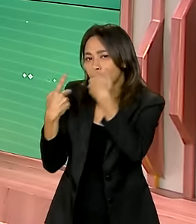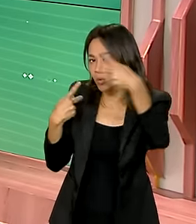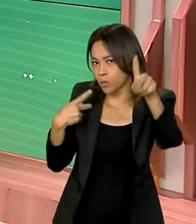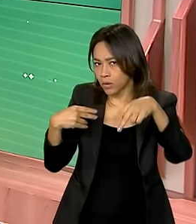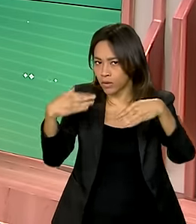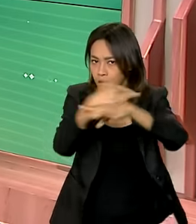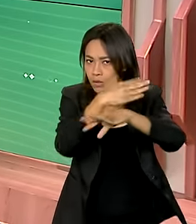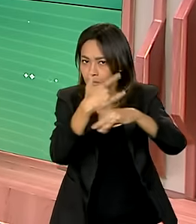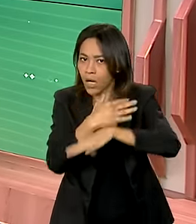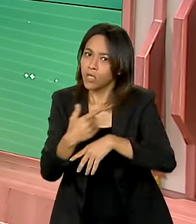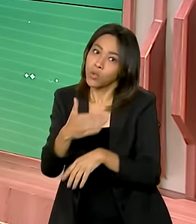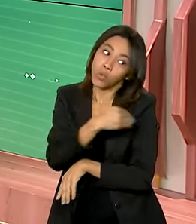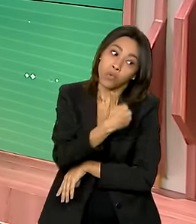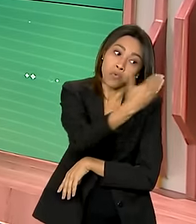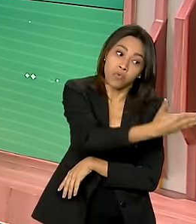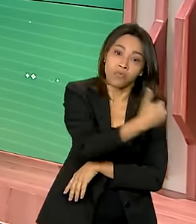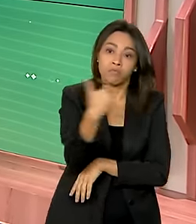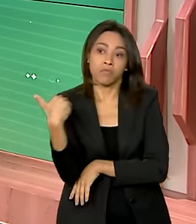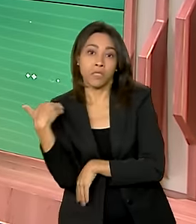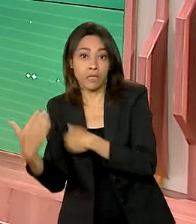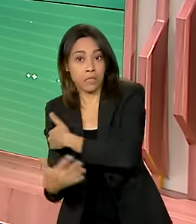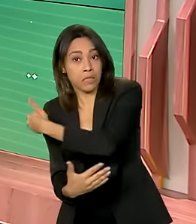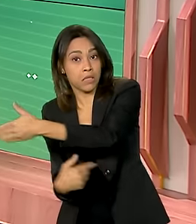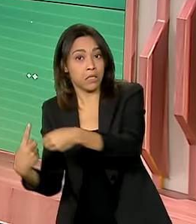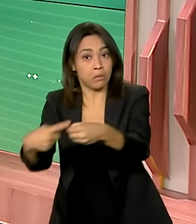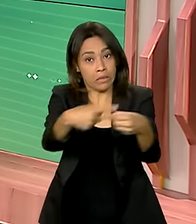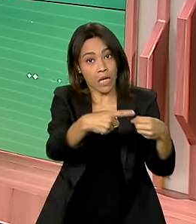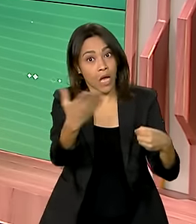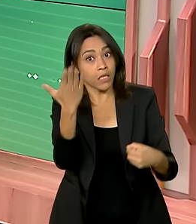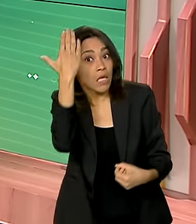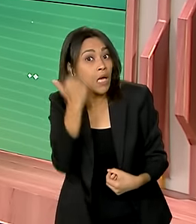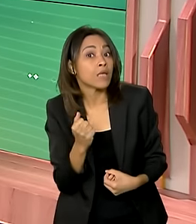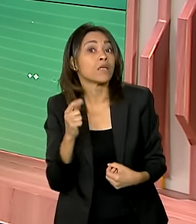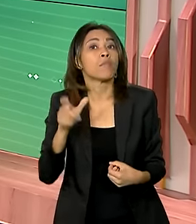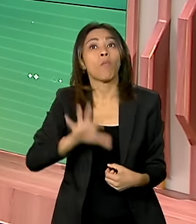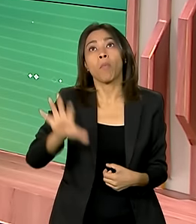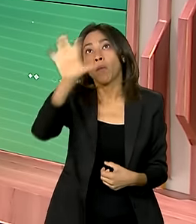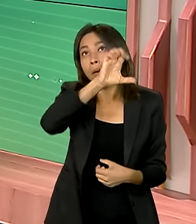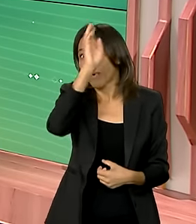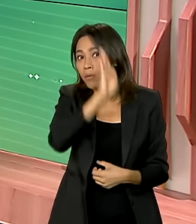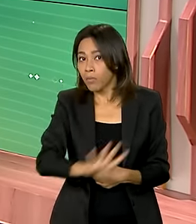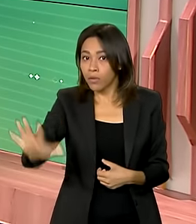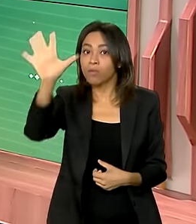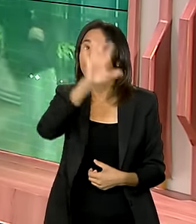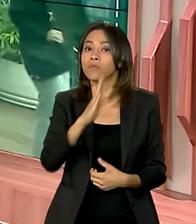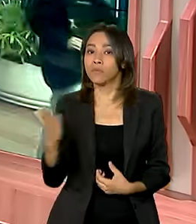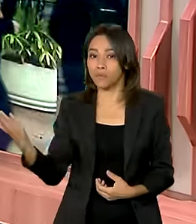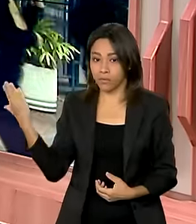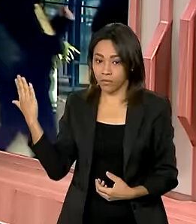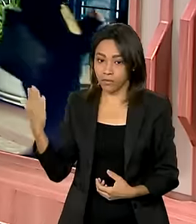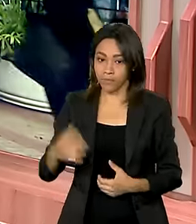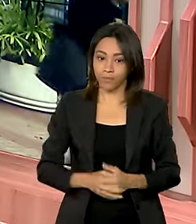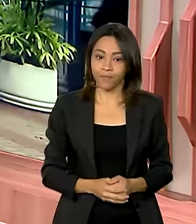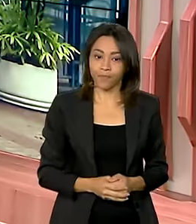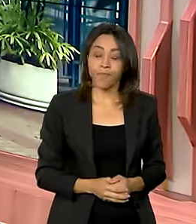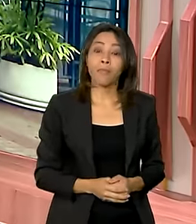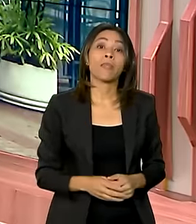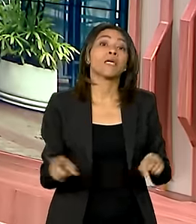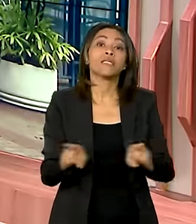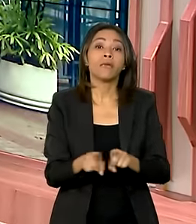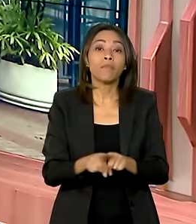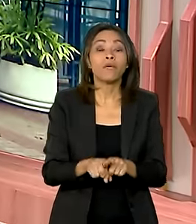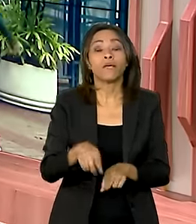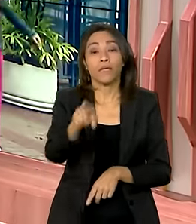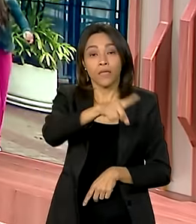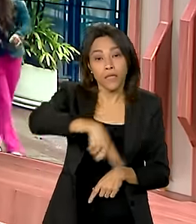ou sobre o município vizinho, alguma cidade que você tem interesse, alguma região do país. E estudantes em